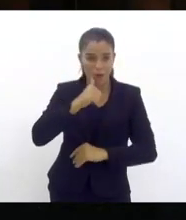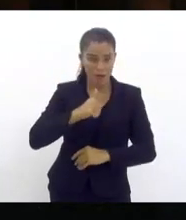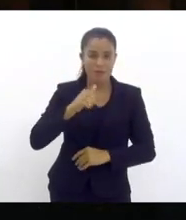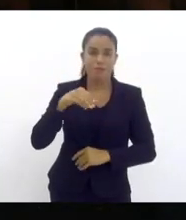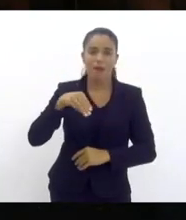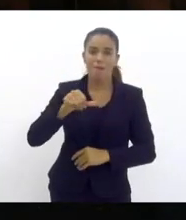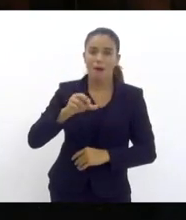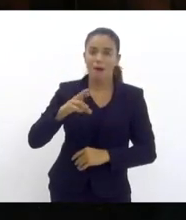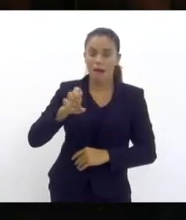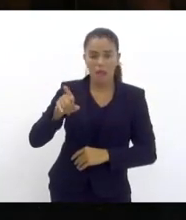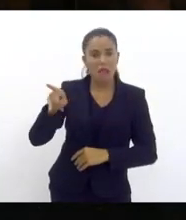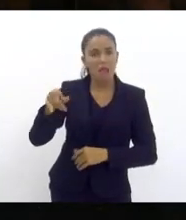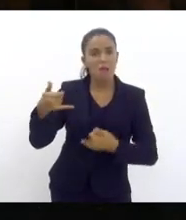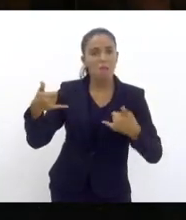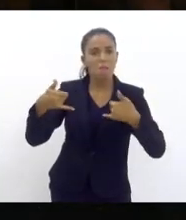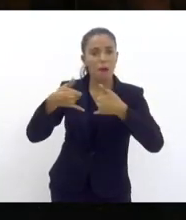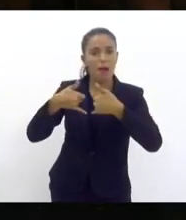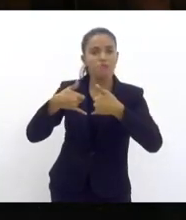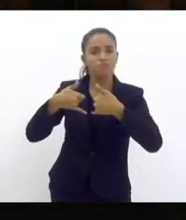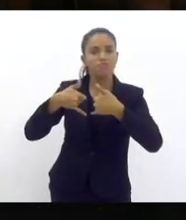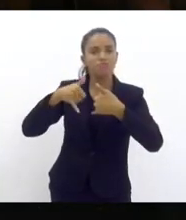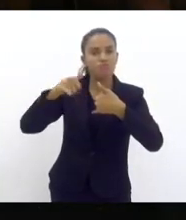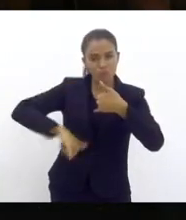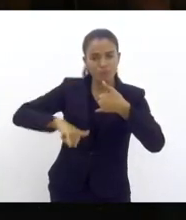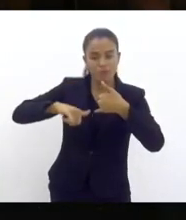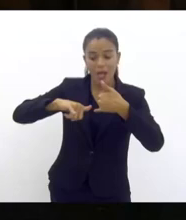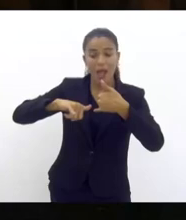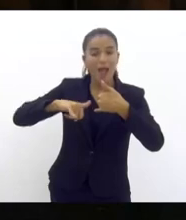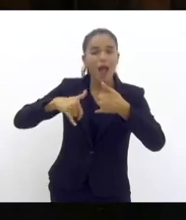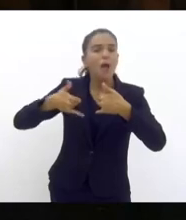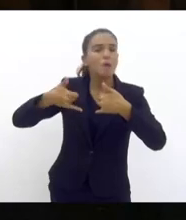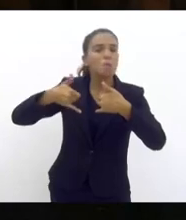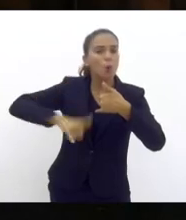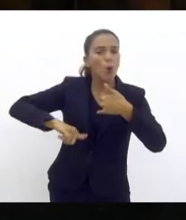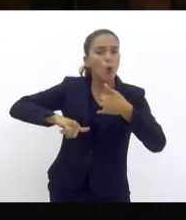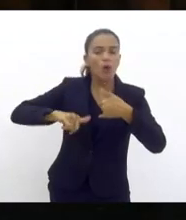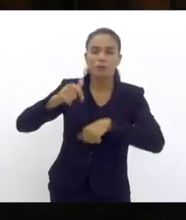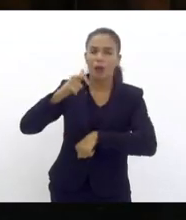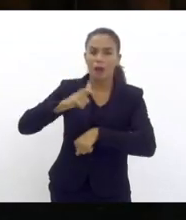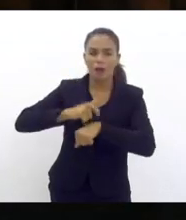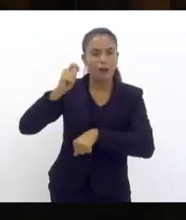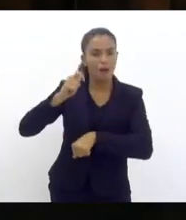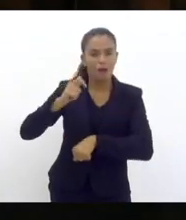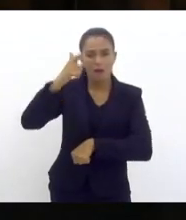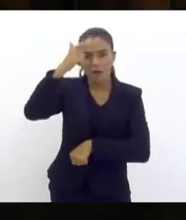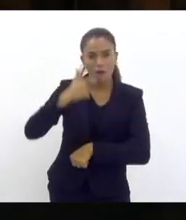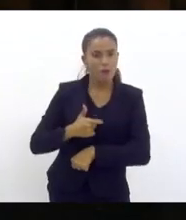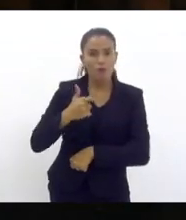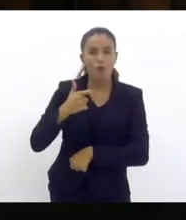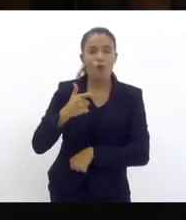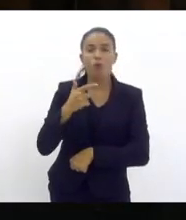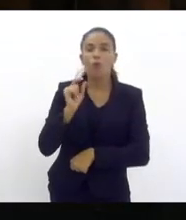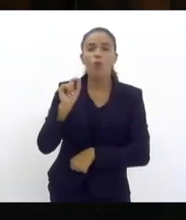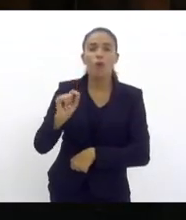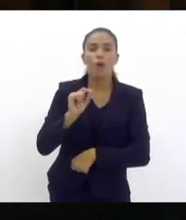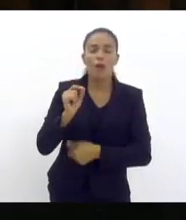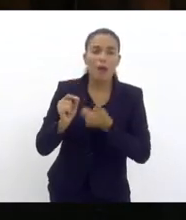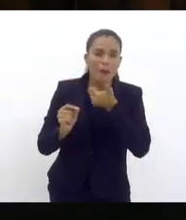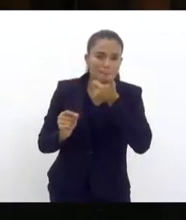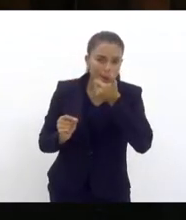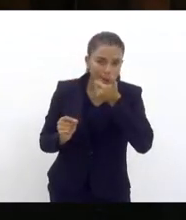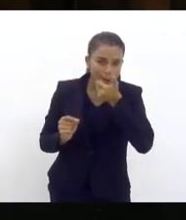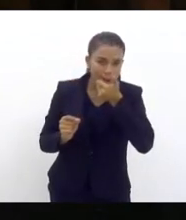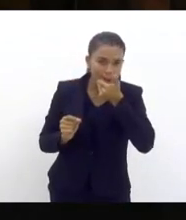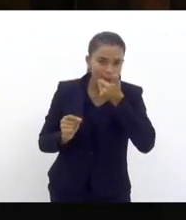ouviu, e a ligação caiu. Quando a ligação cai, eu imediatamente mando um áudio para o